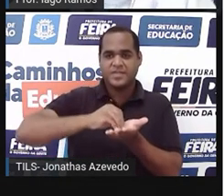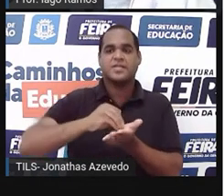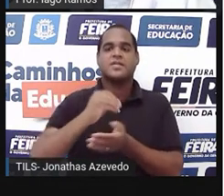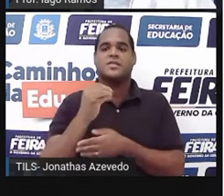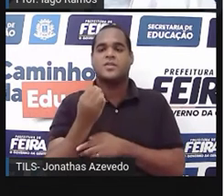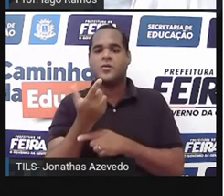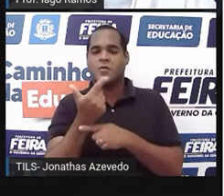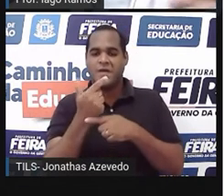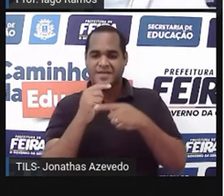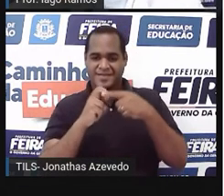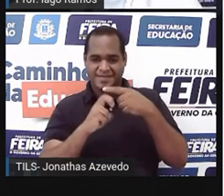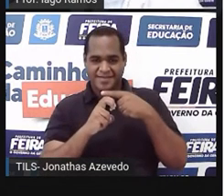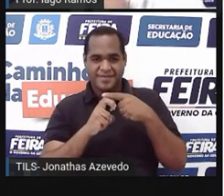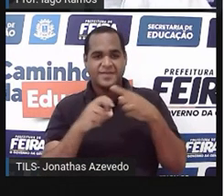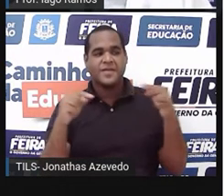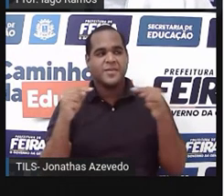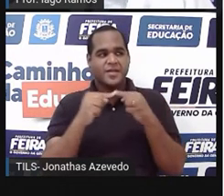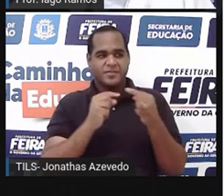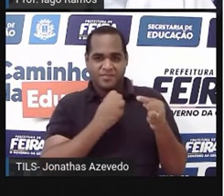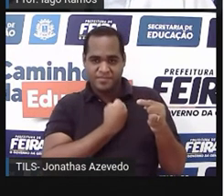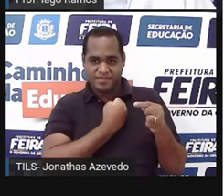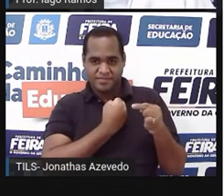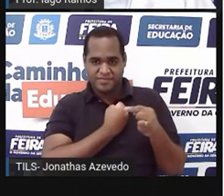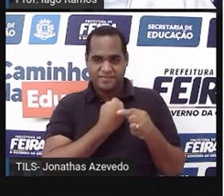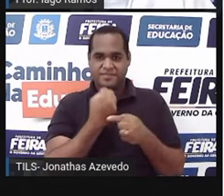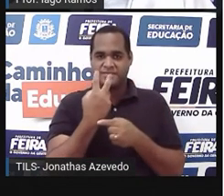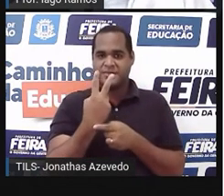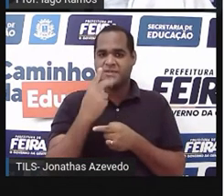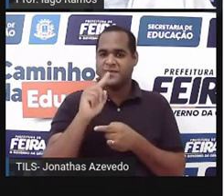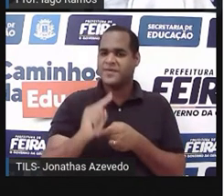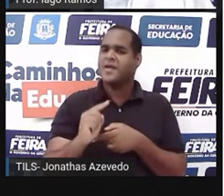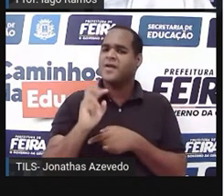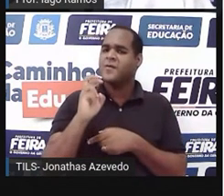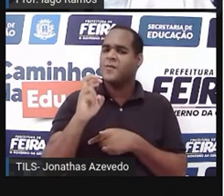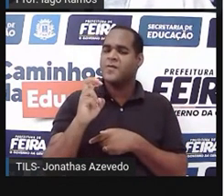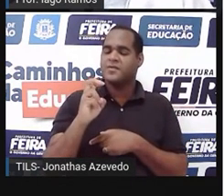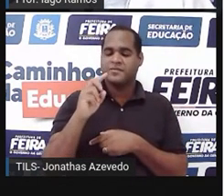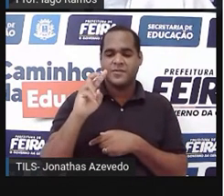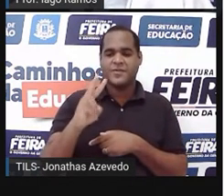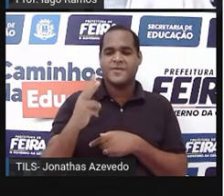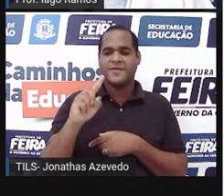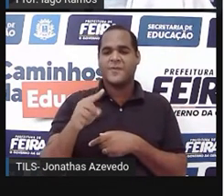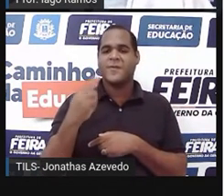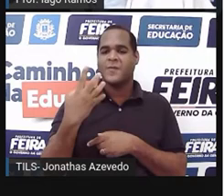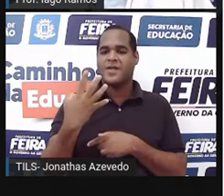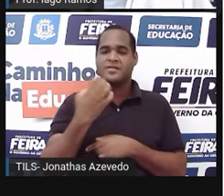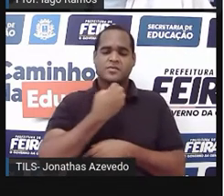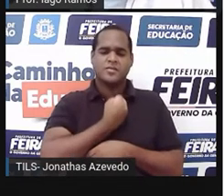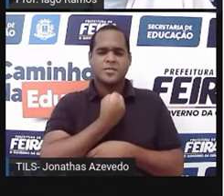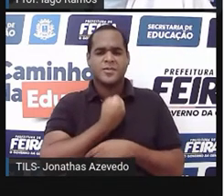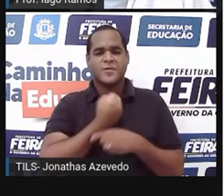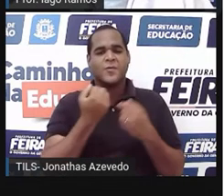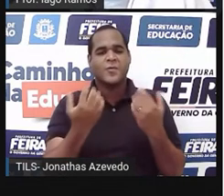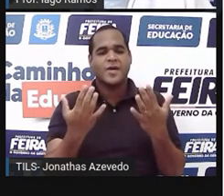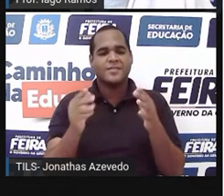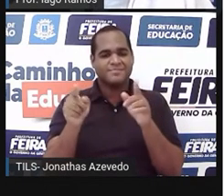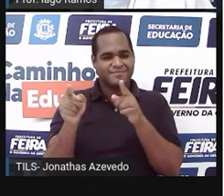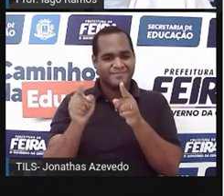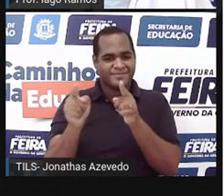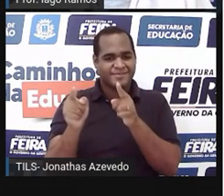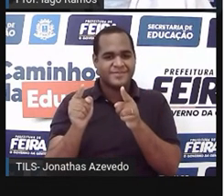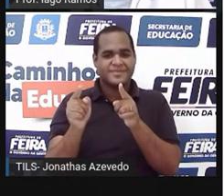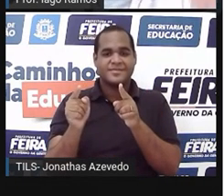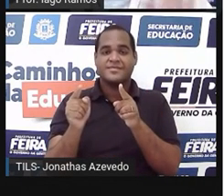geram o número 2,4. E 2,4 está entre quais números ali na reta? 2